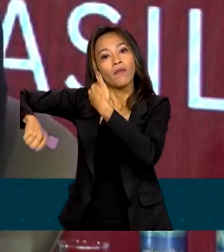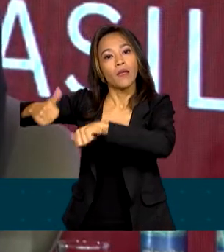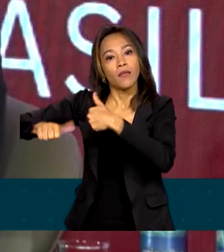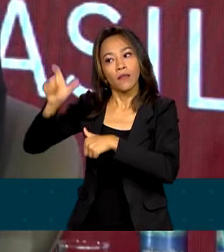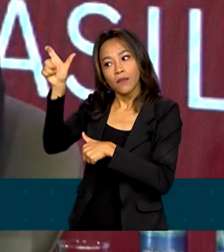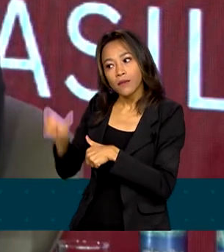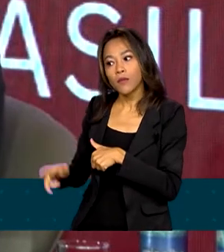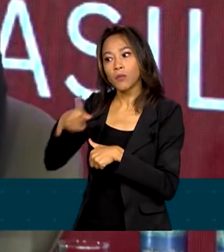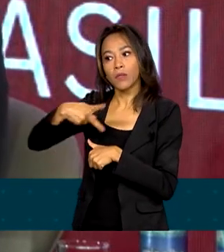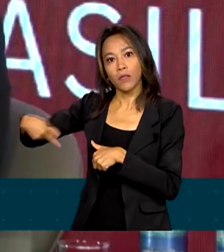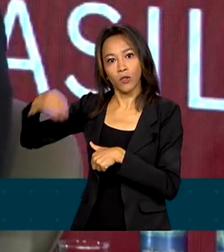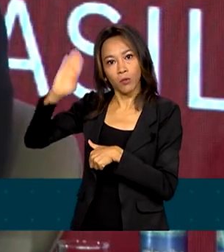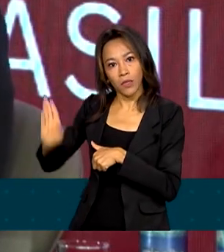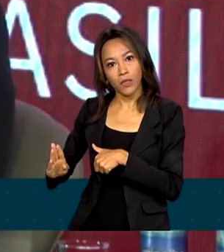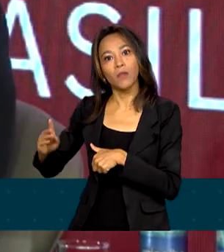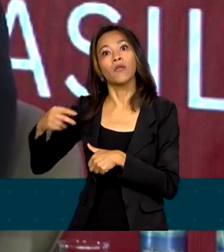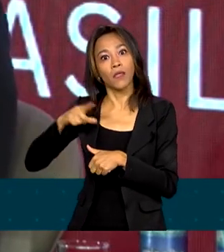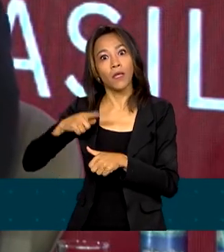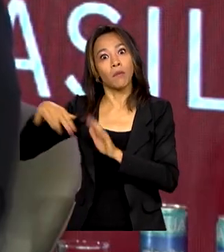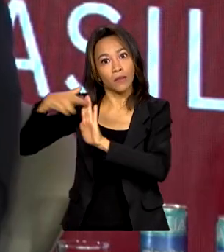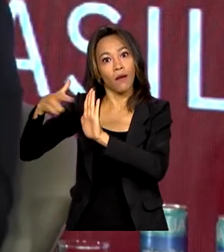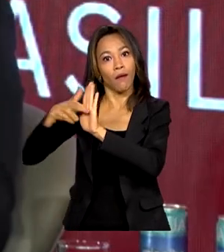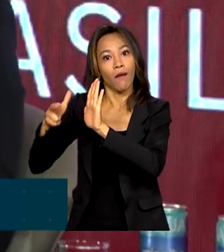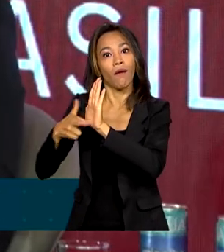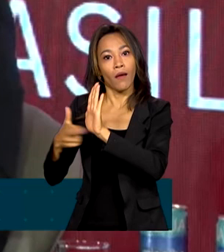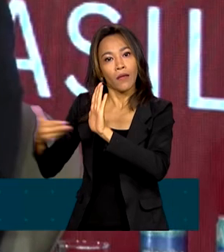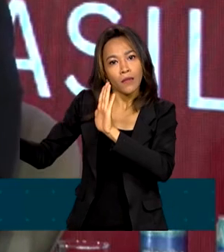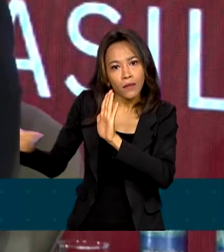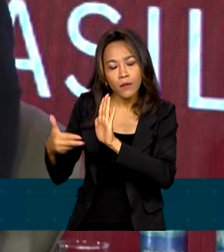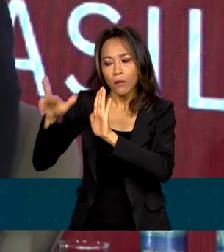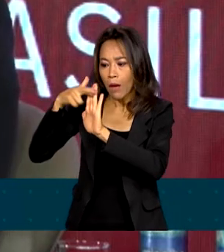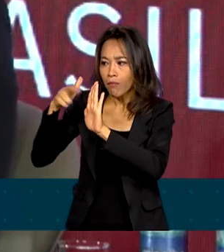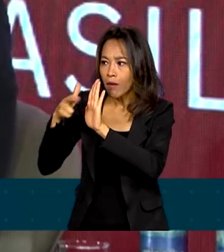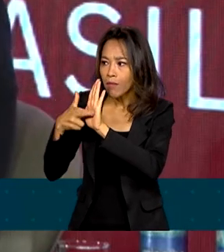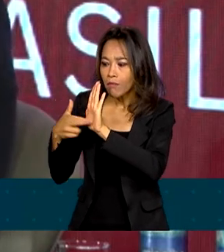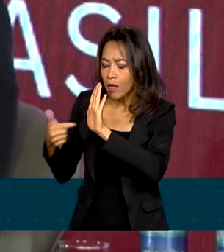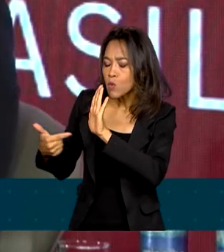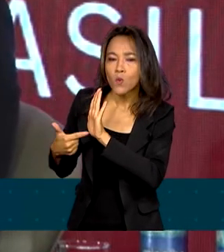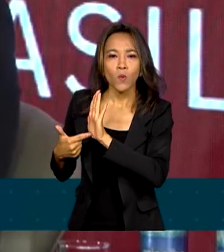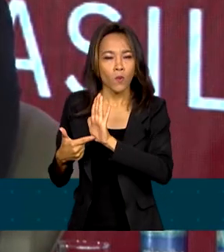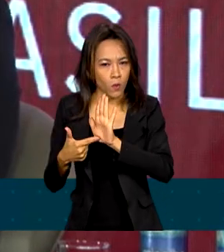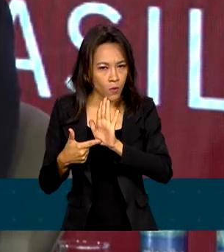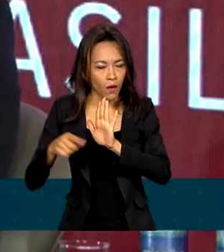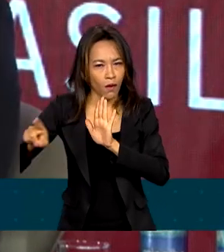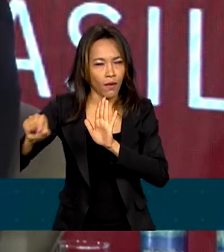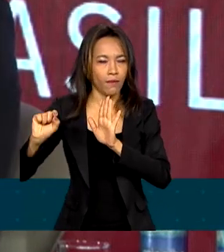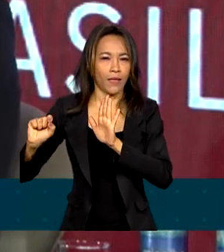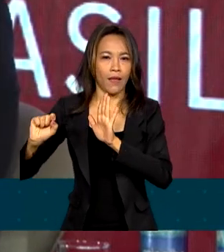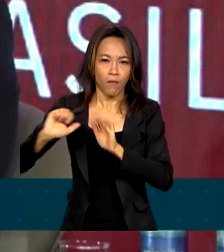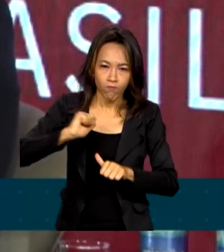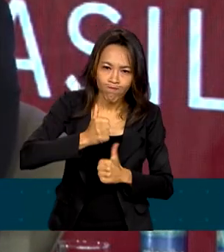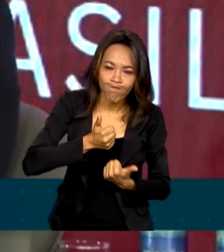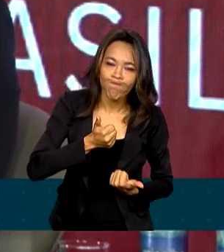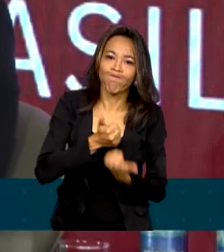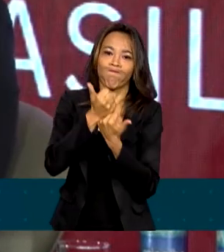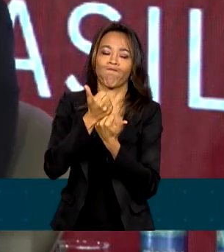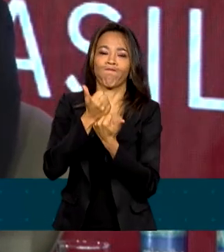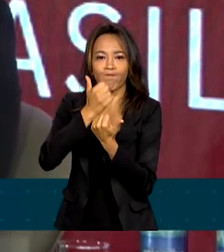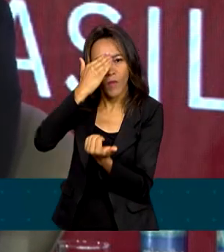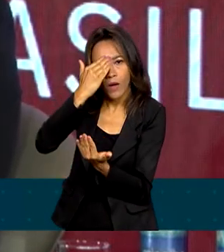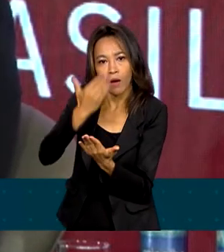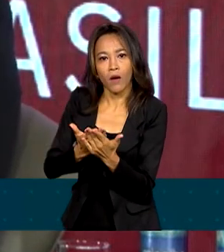dos parâmetros. E óbvio que isso faz toda a diferença. Os parâmetros é que vão dar aí a sustentabilidade, a